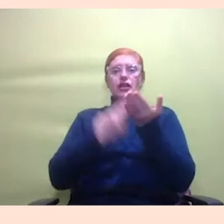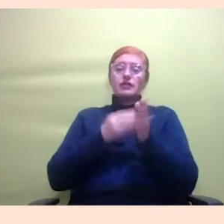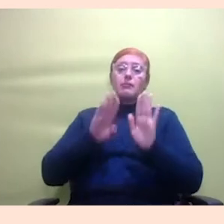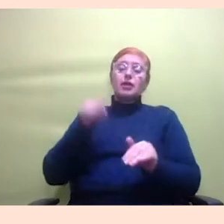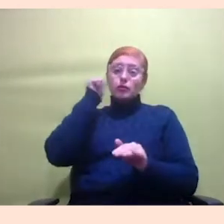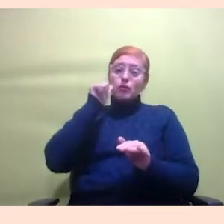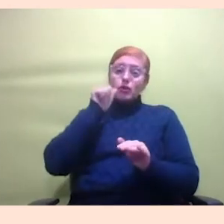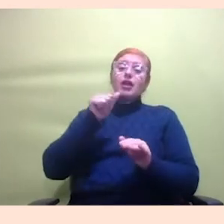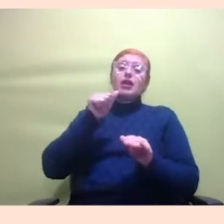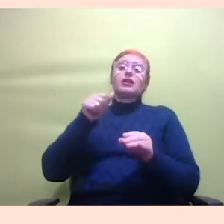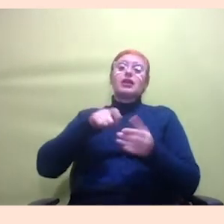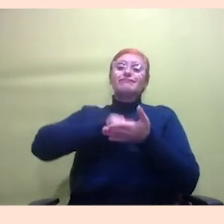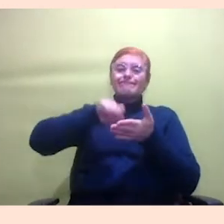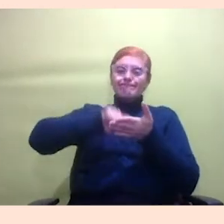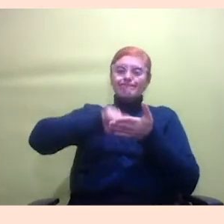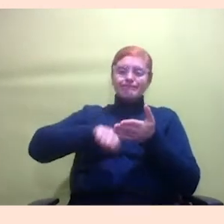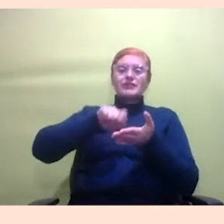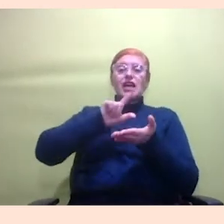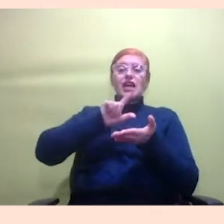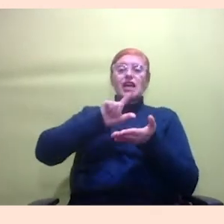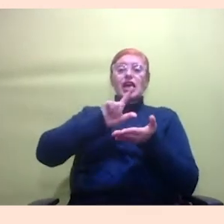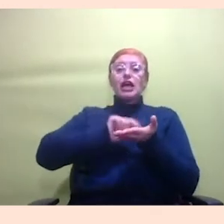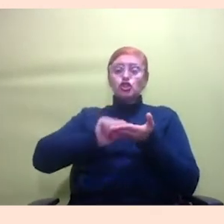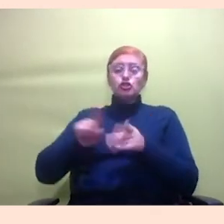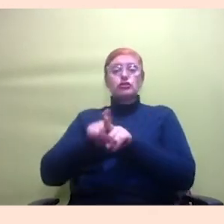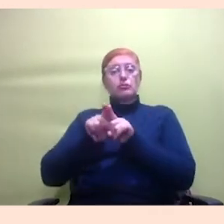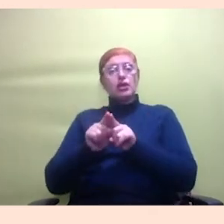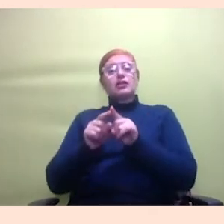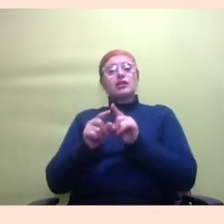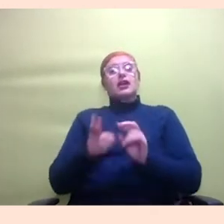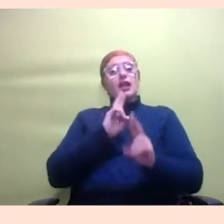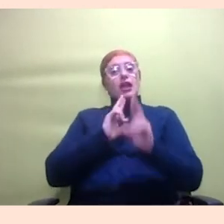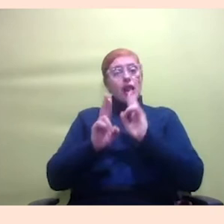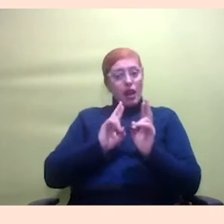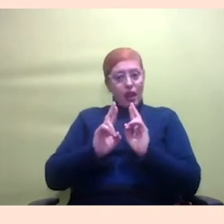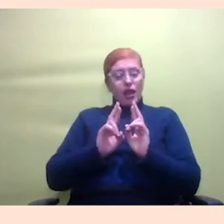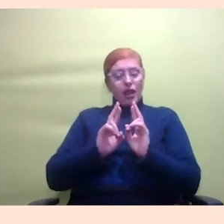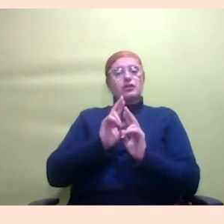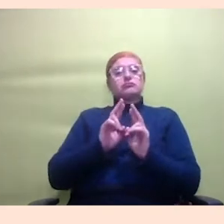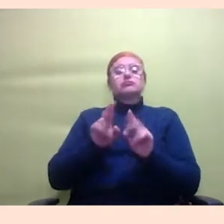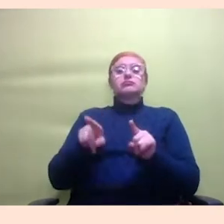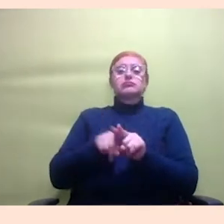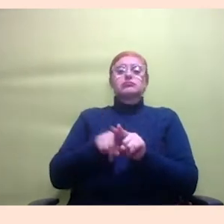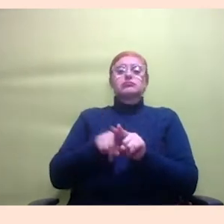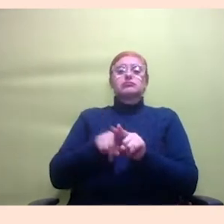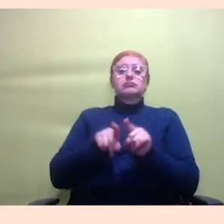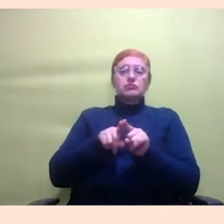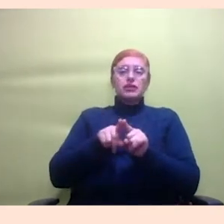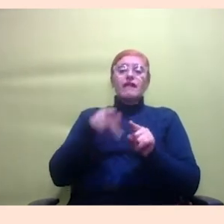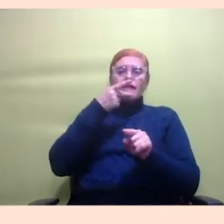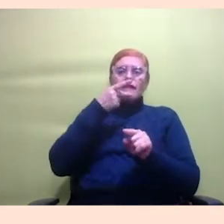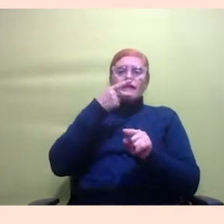academia julga quando as mulheres escrevem em primeira pessoa e a gente precisa desconstruir isso as experiências ativistas elas precisam ser